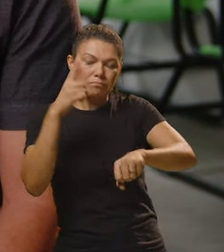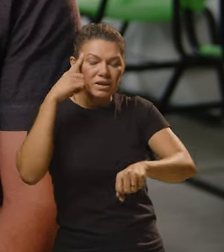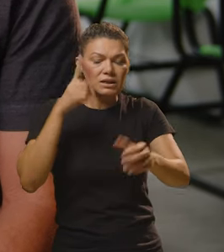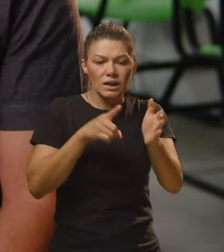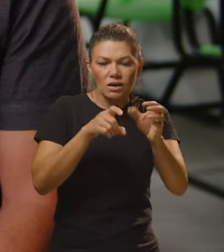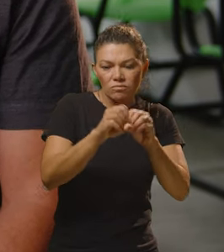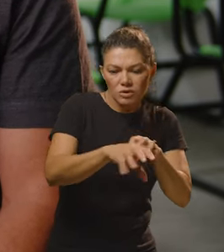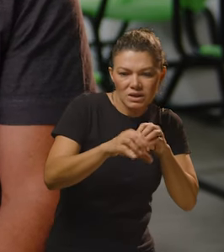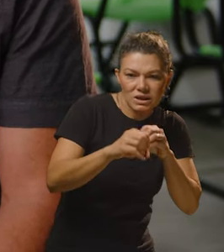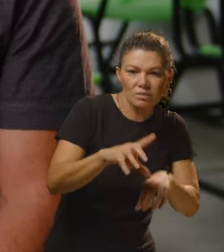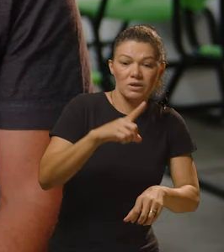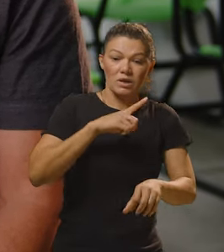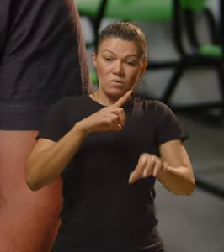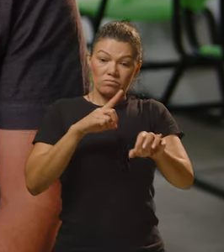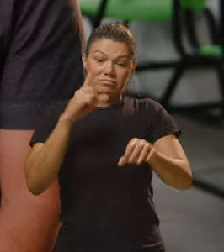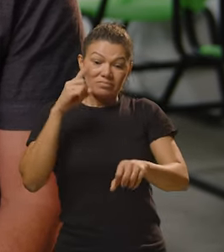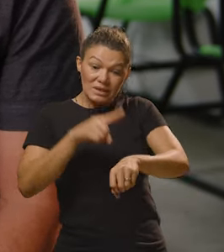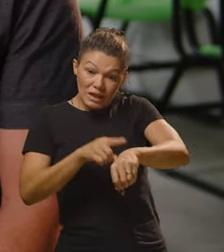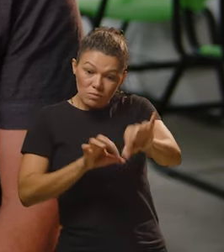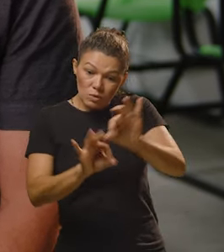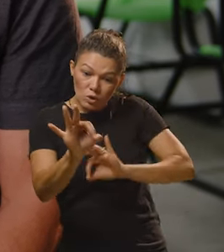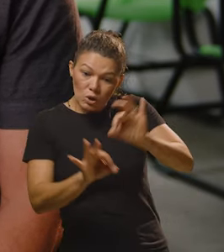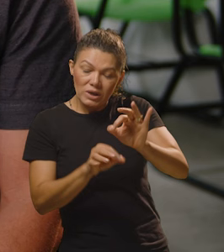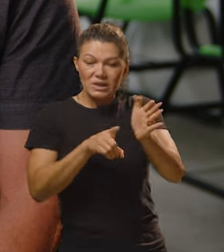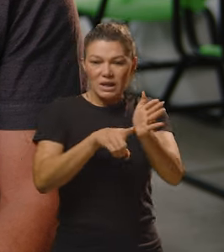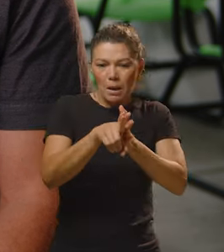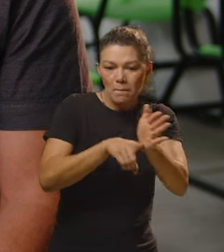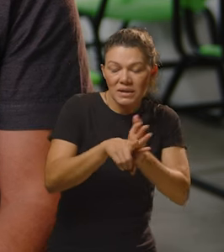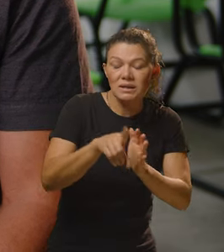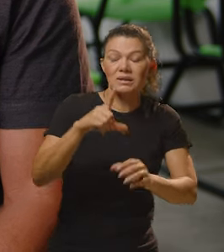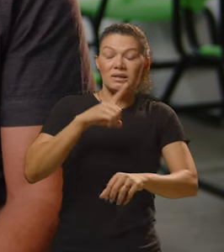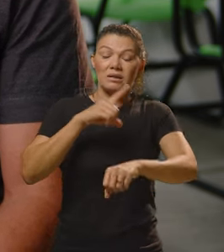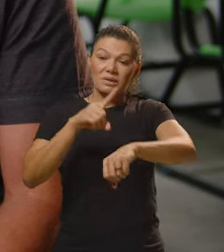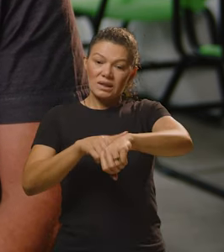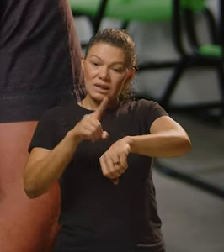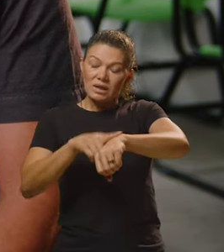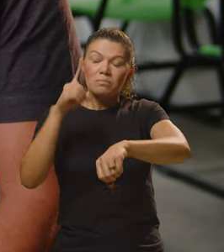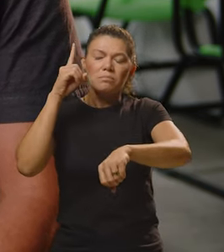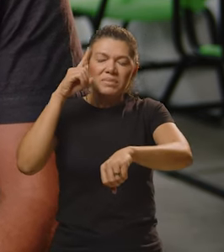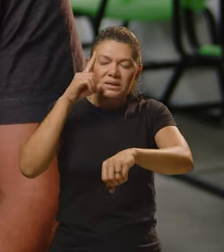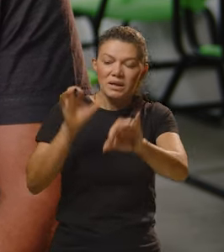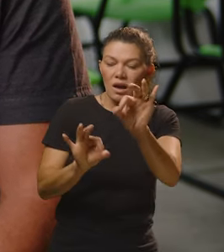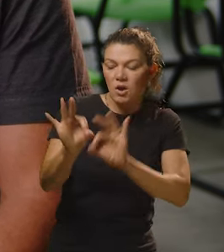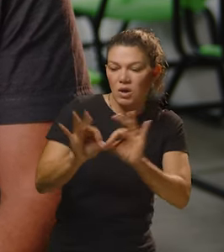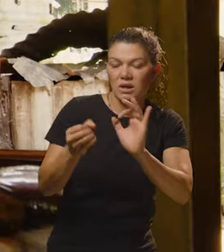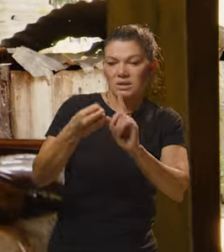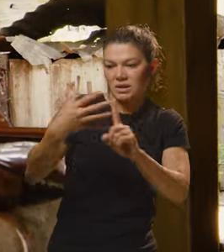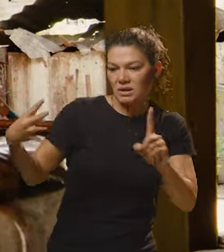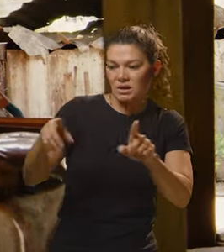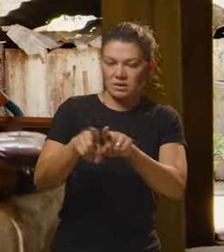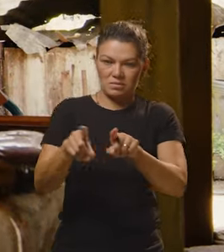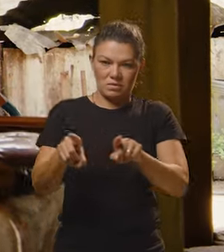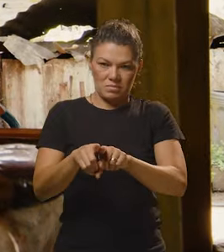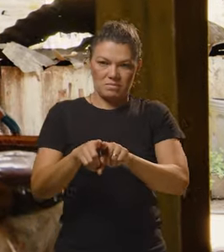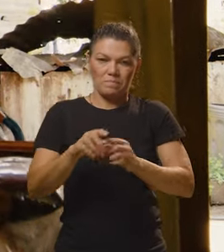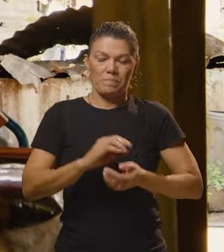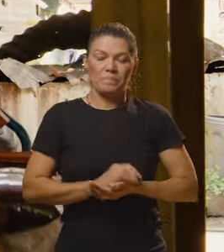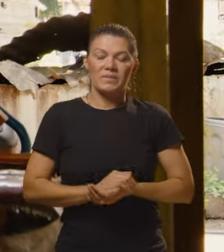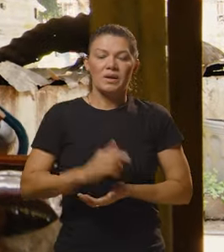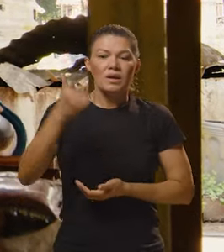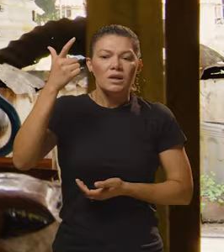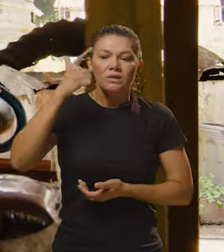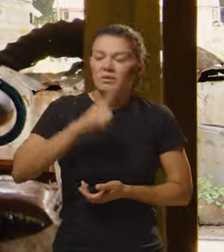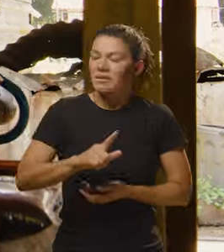o ensino, eu tenho tempo de pensar a pesquisa, eu tenho tempo de pensar a extensão. O ganho foi,